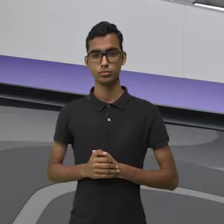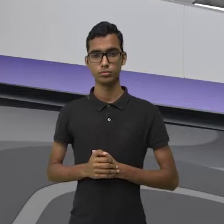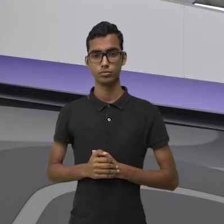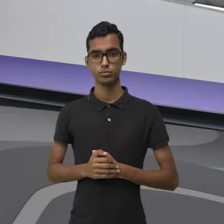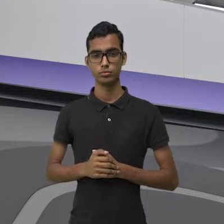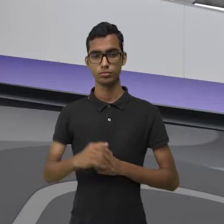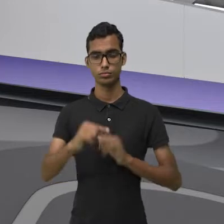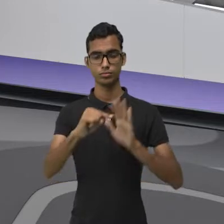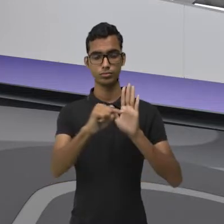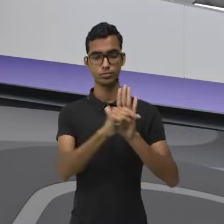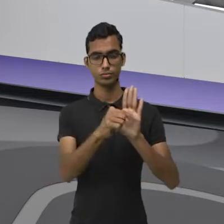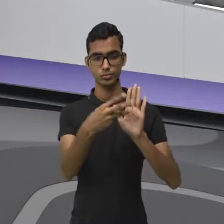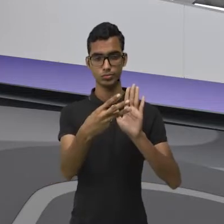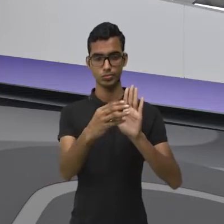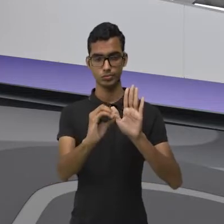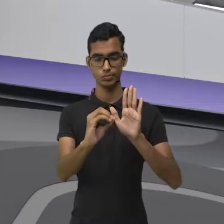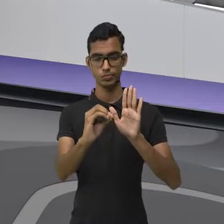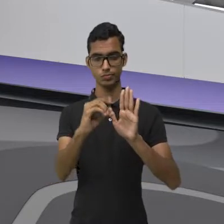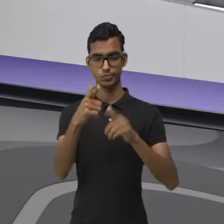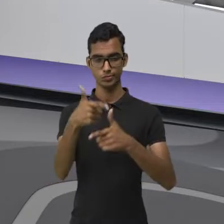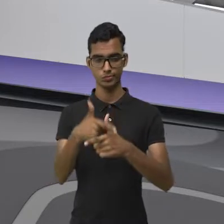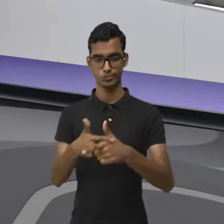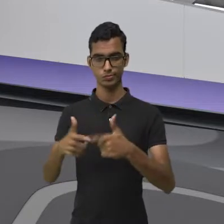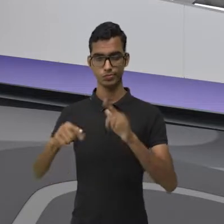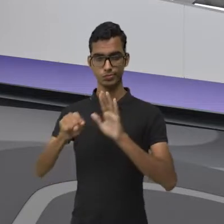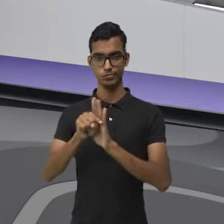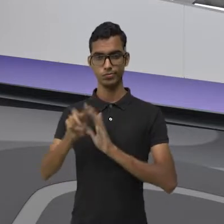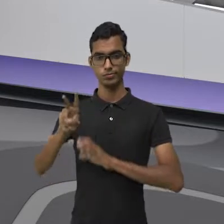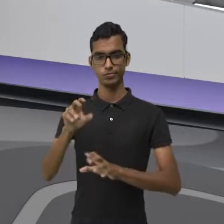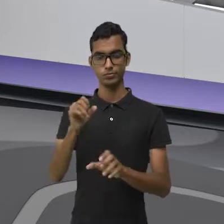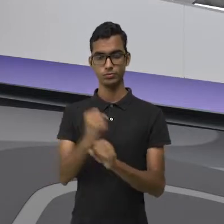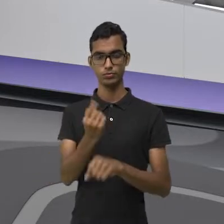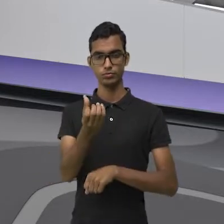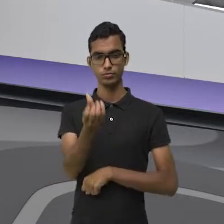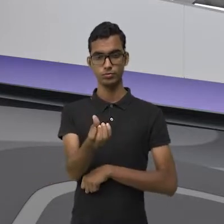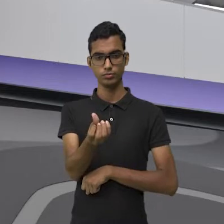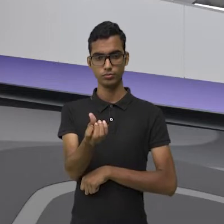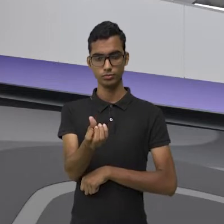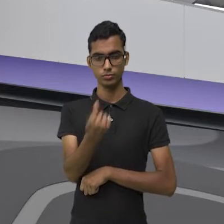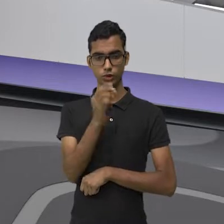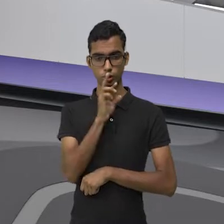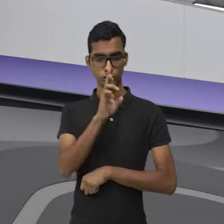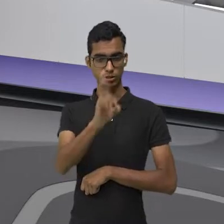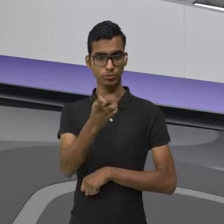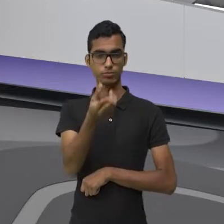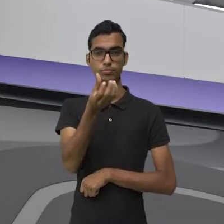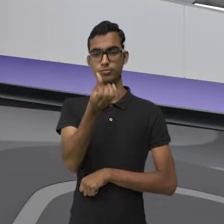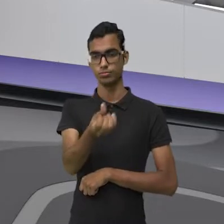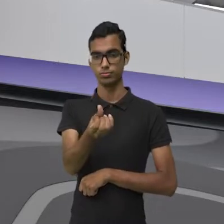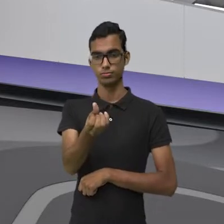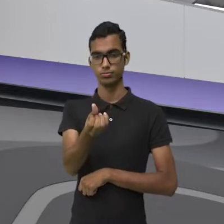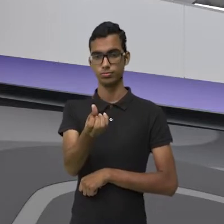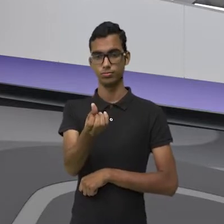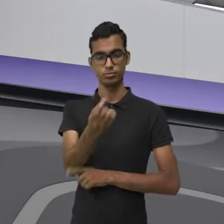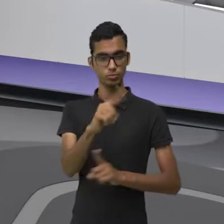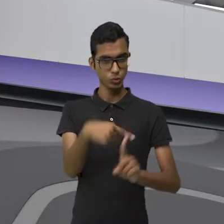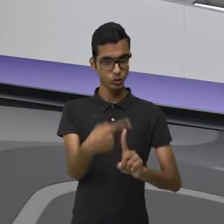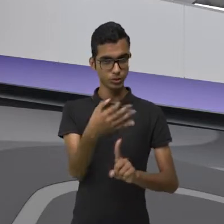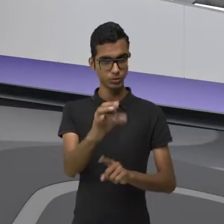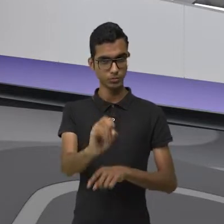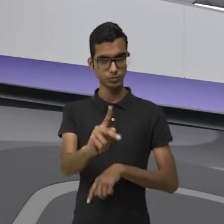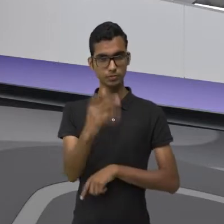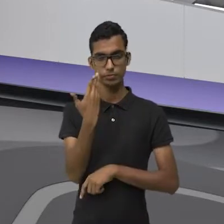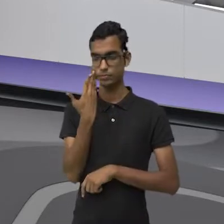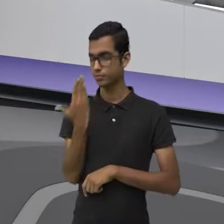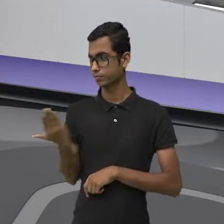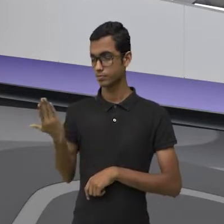30 dividido por menos 5 dá, como resultado, olha só, mais 6. Olha